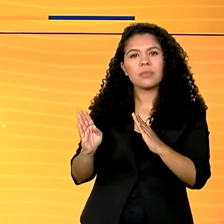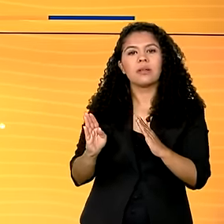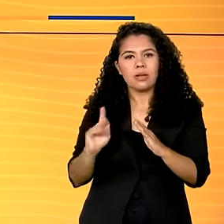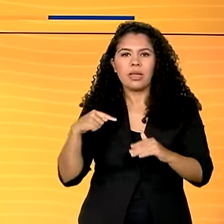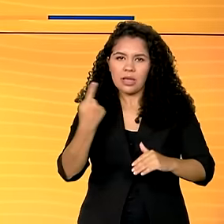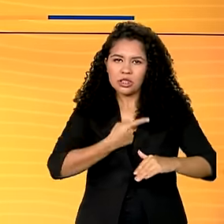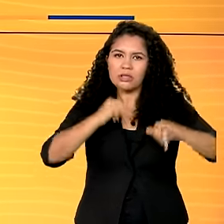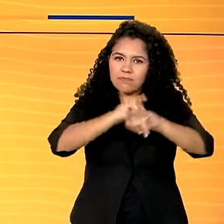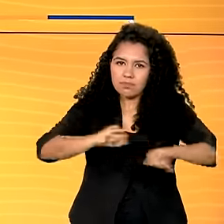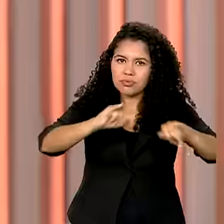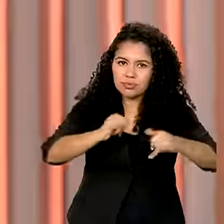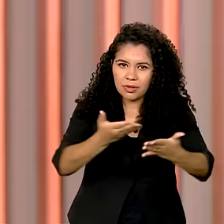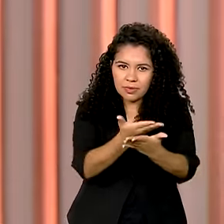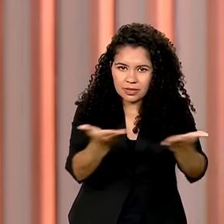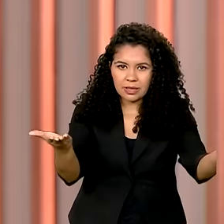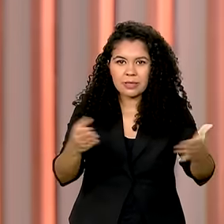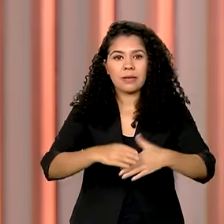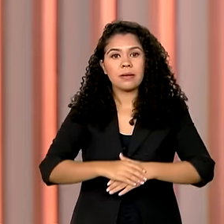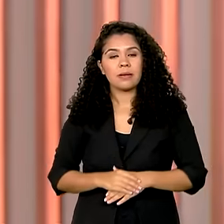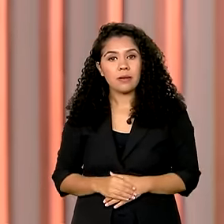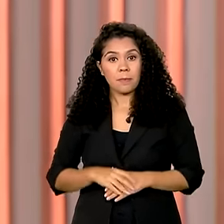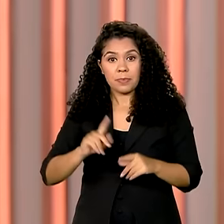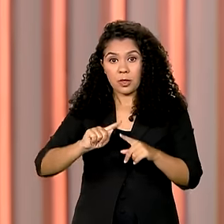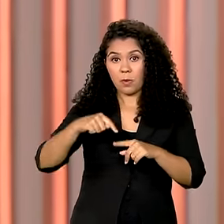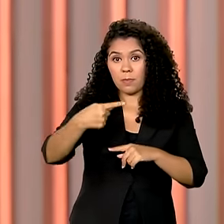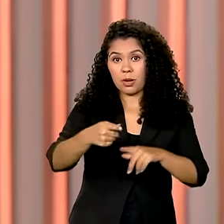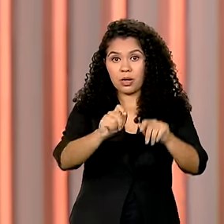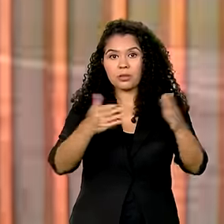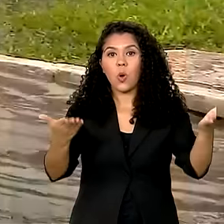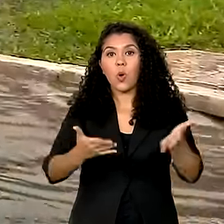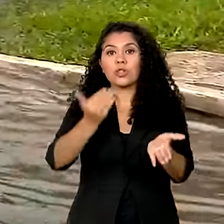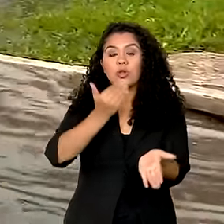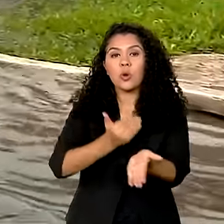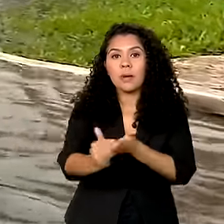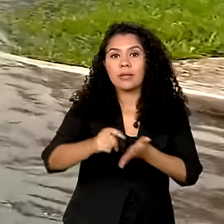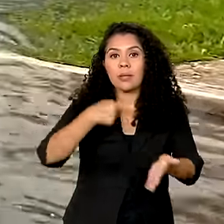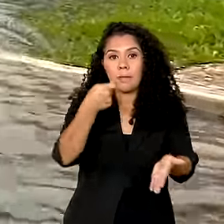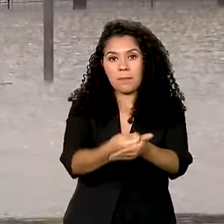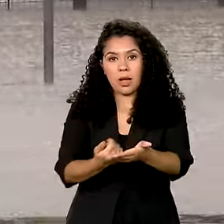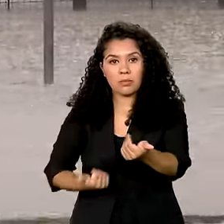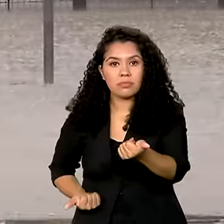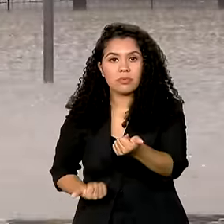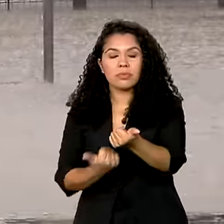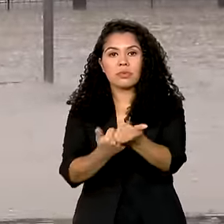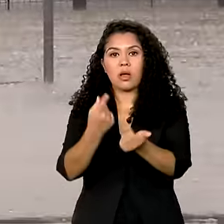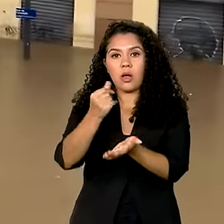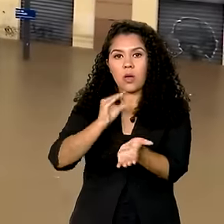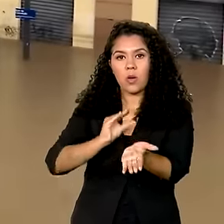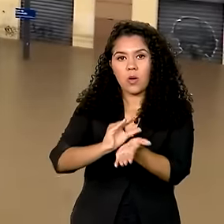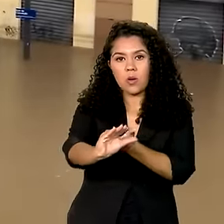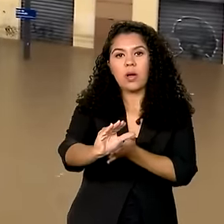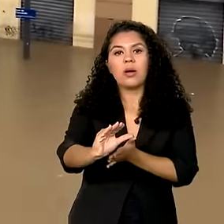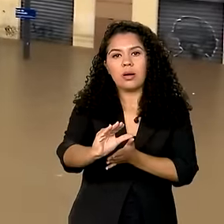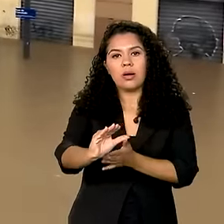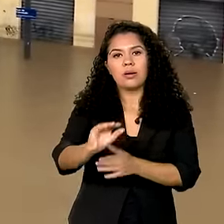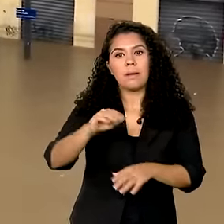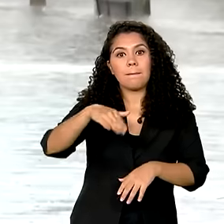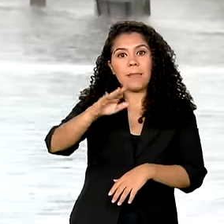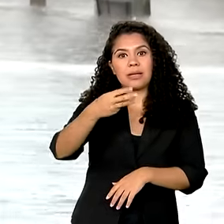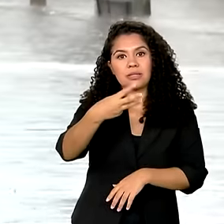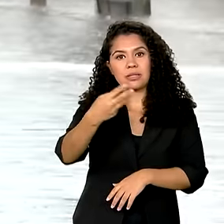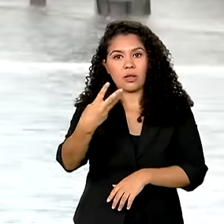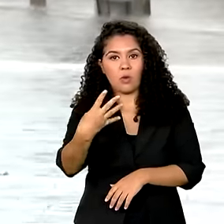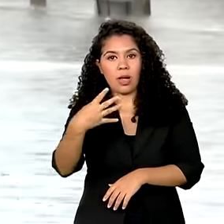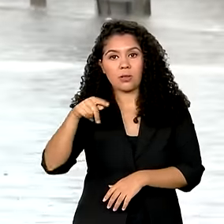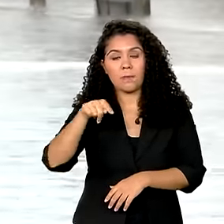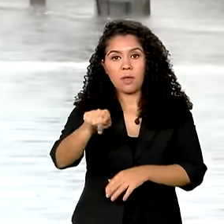aqui no Brasil em Dia. Veja a seguir. Começa hoje o pagamento do auxílio reconstrução a mais de 34 mil famílias gaúchas.